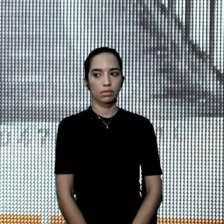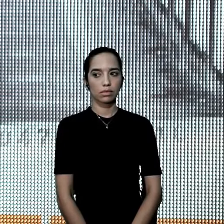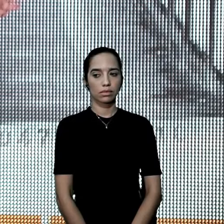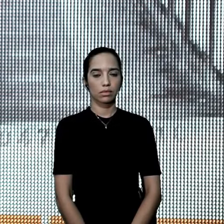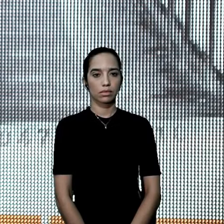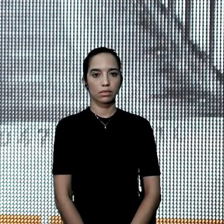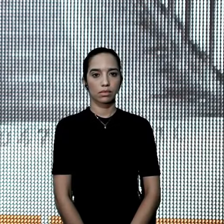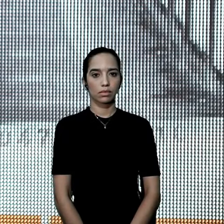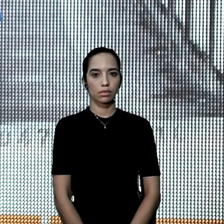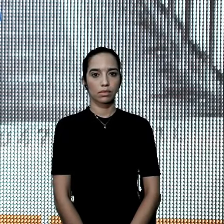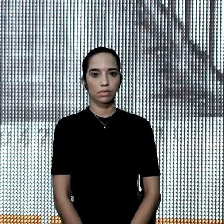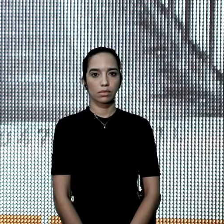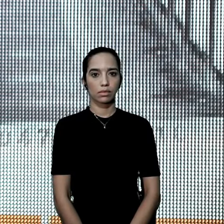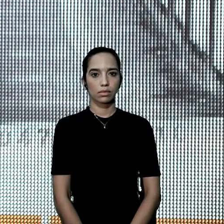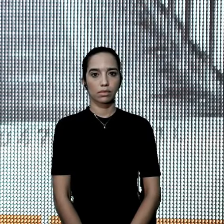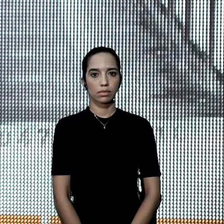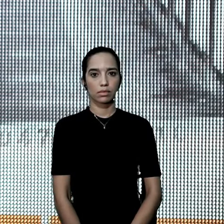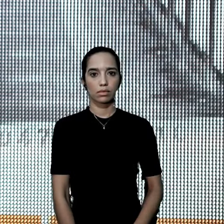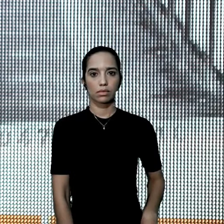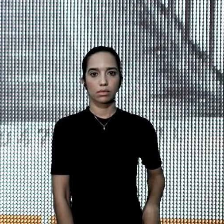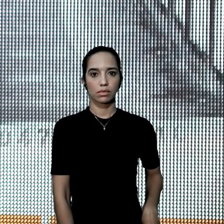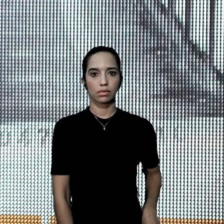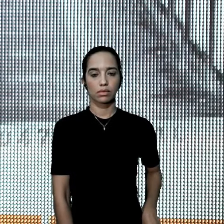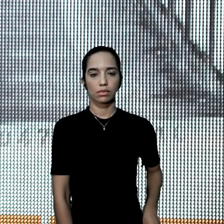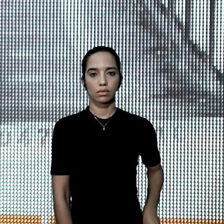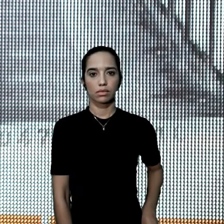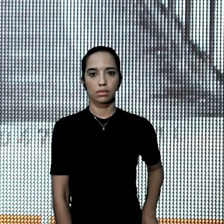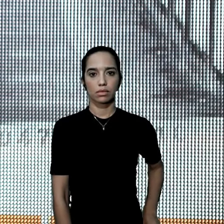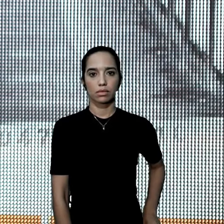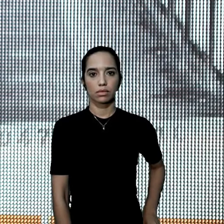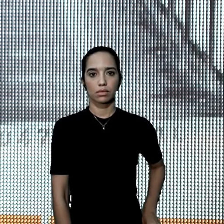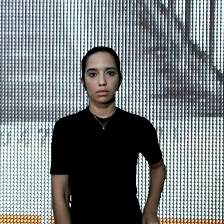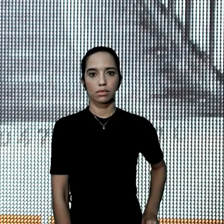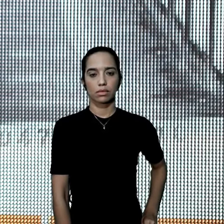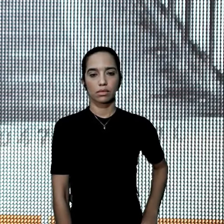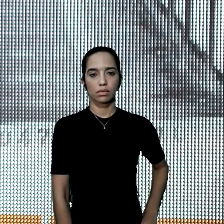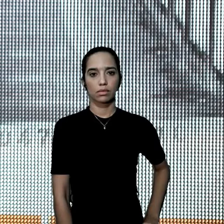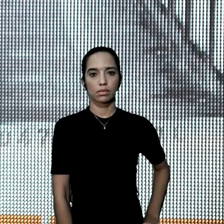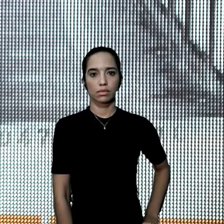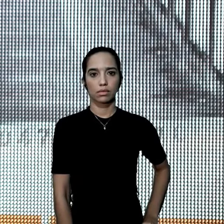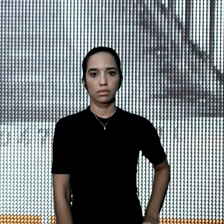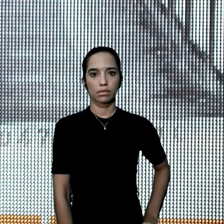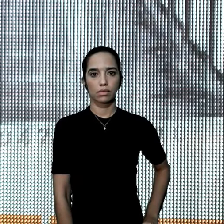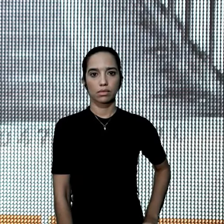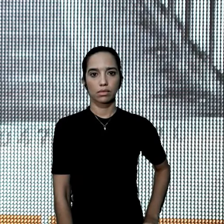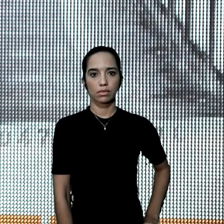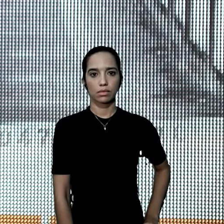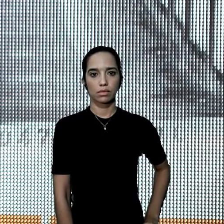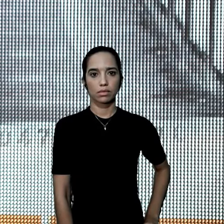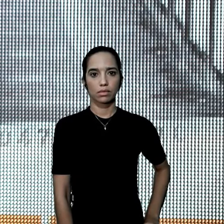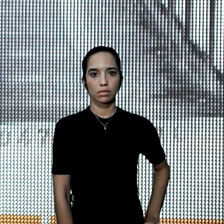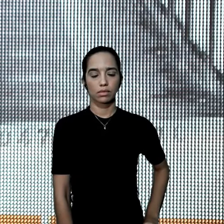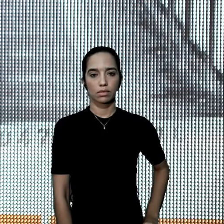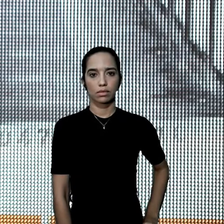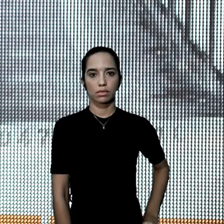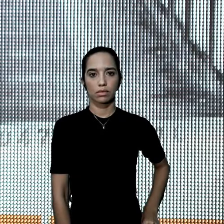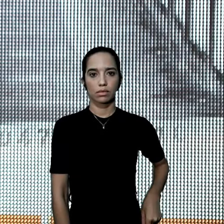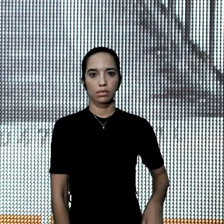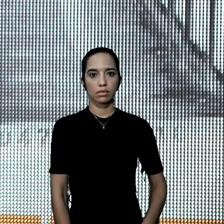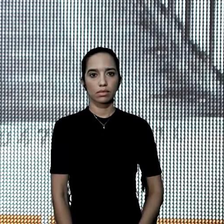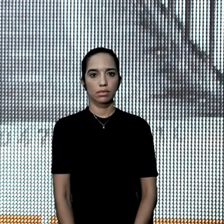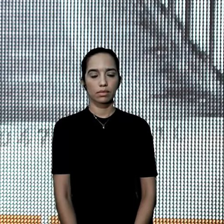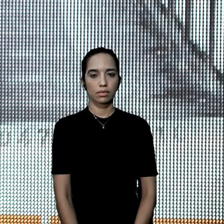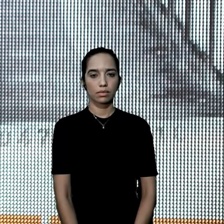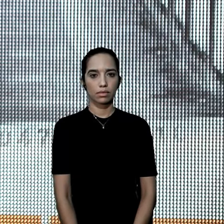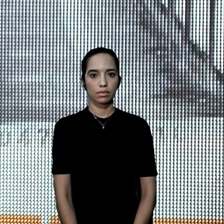Olá, boa noite, que alegria ter você aqui em mais um dos nossos cultos pela Angelin TV. A